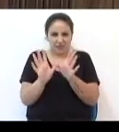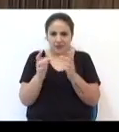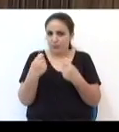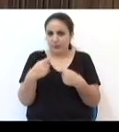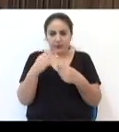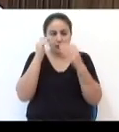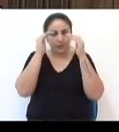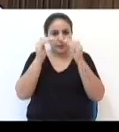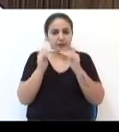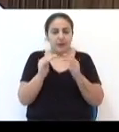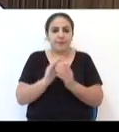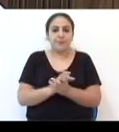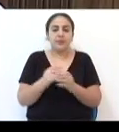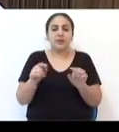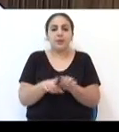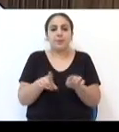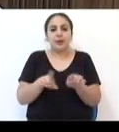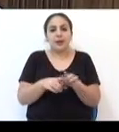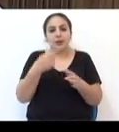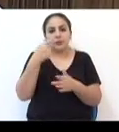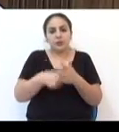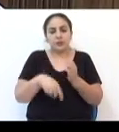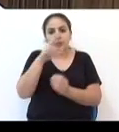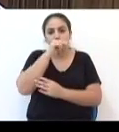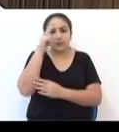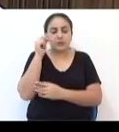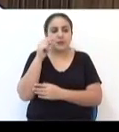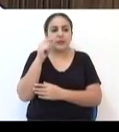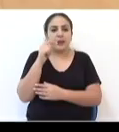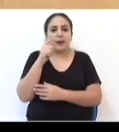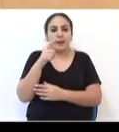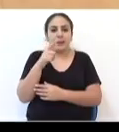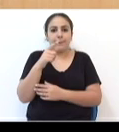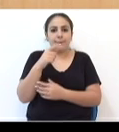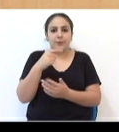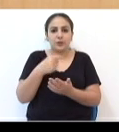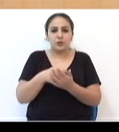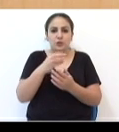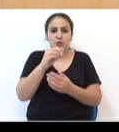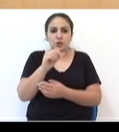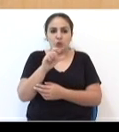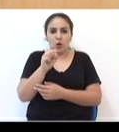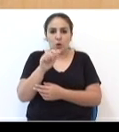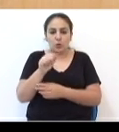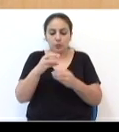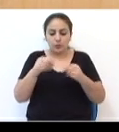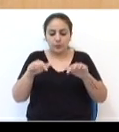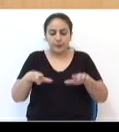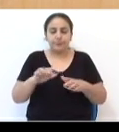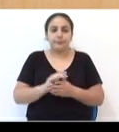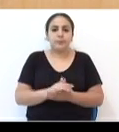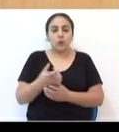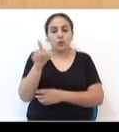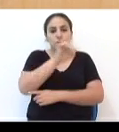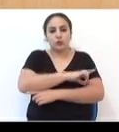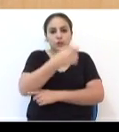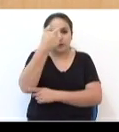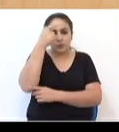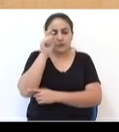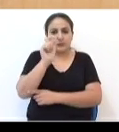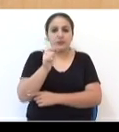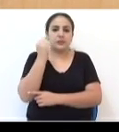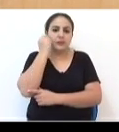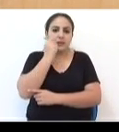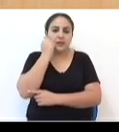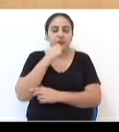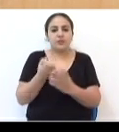analisado por nós é da autoria do Executivo, que trata de parcelamento do solo urbano. O Dia da Consciência Negra, celebrado em 20